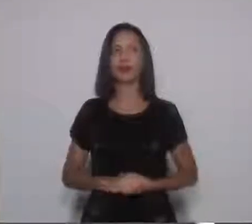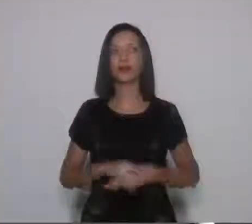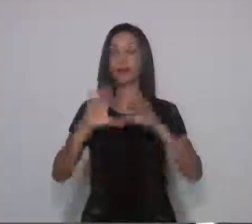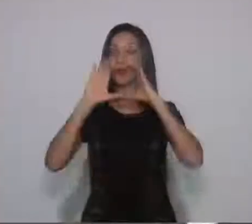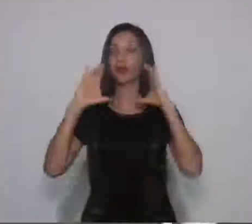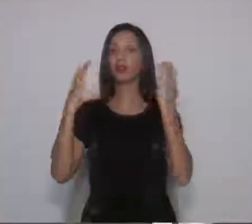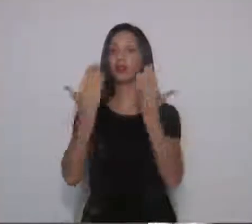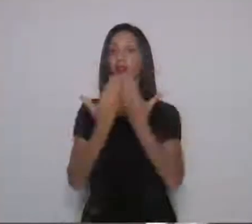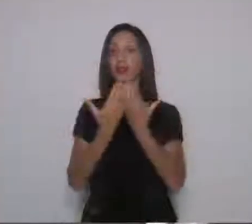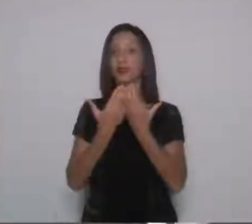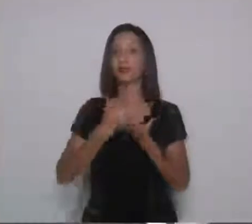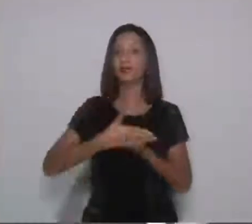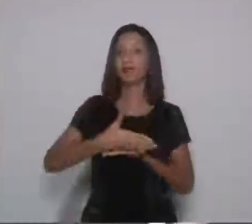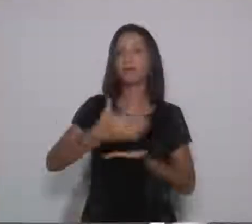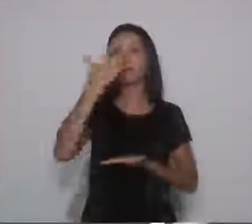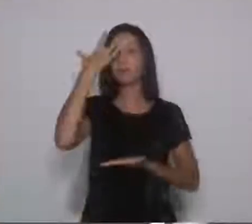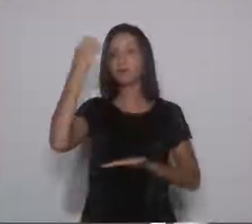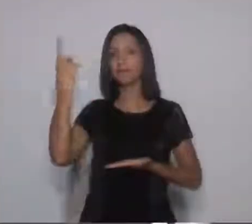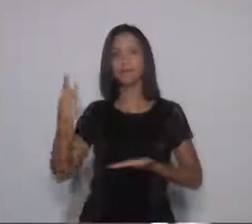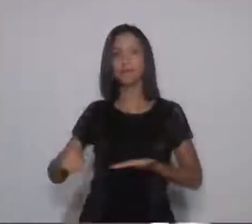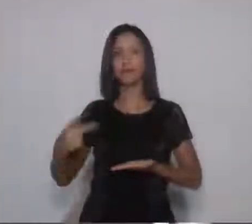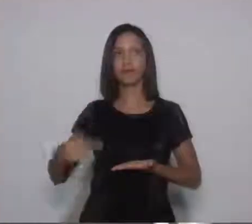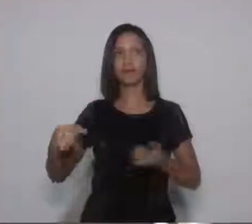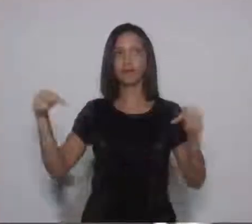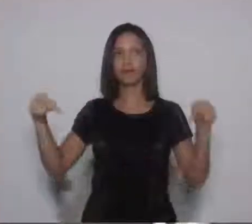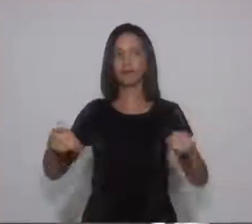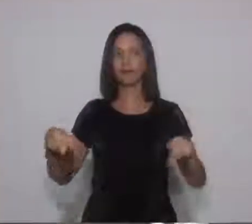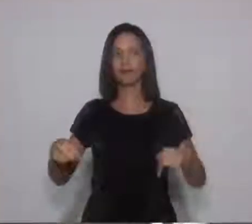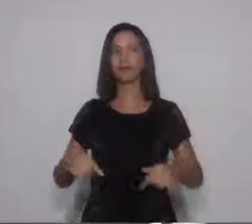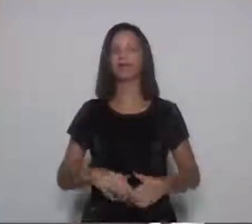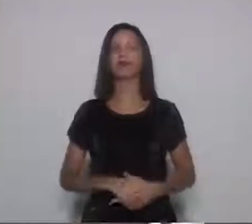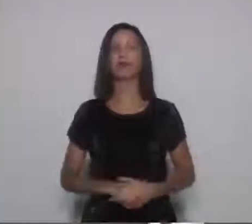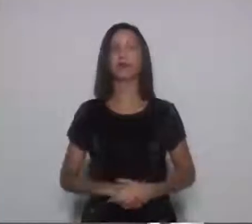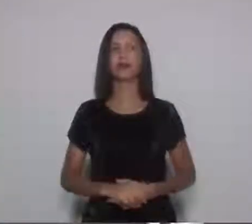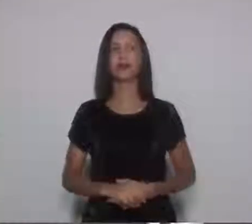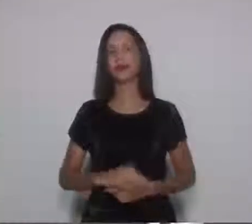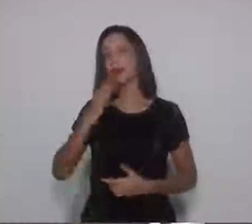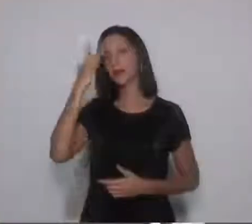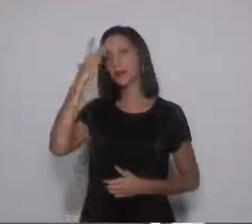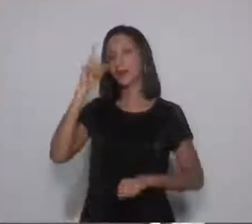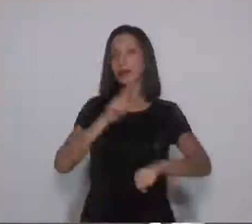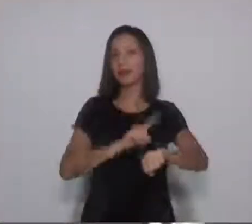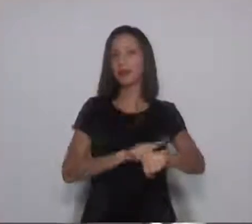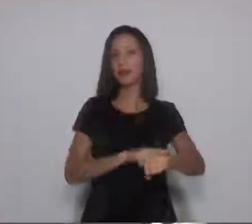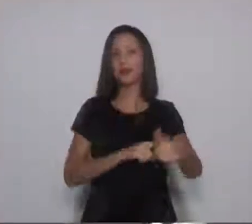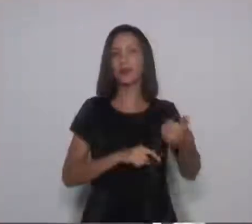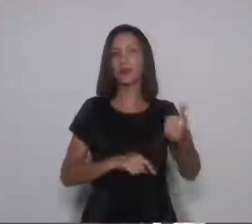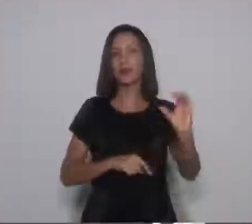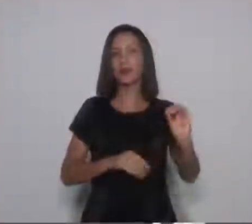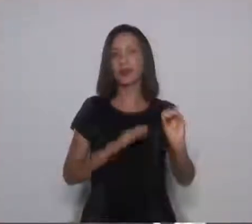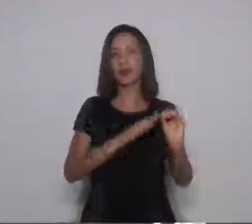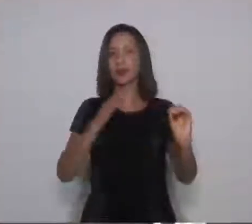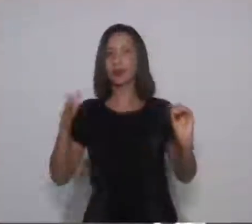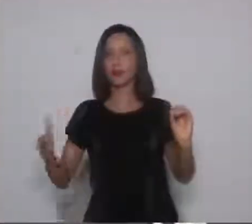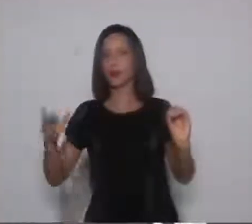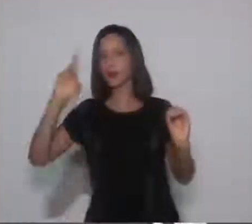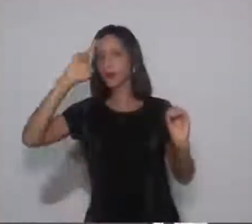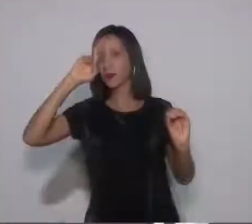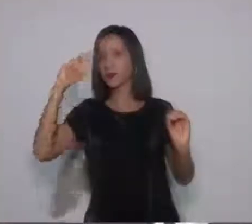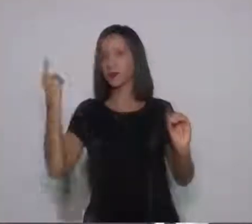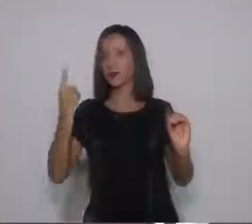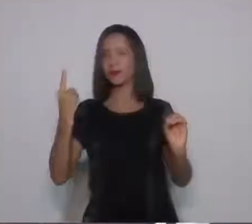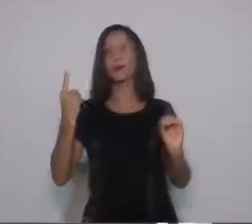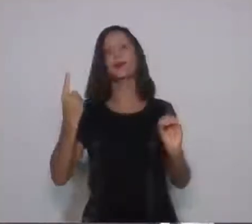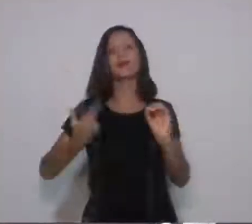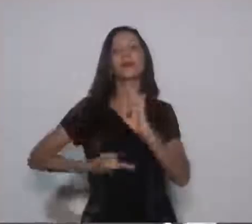iniciam amanhã, aqui. Então, amanhã, das 10h às 12h, teremos a primeira pré